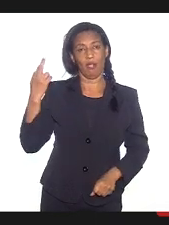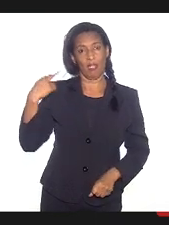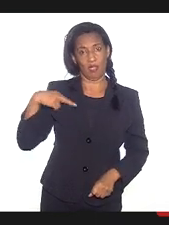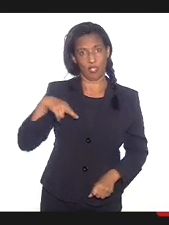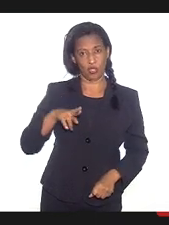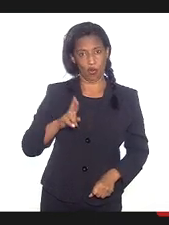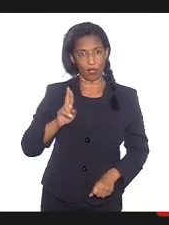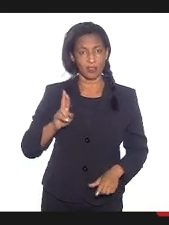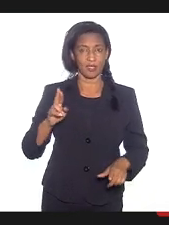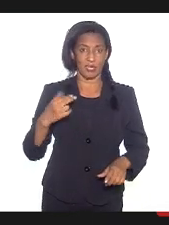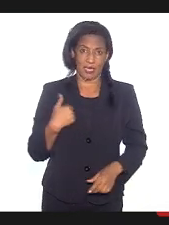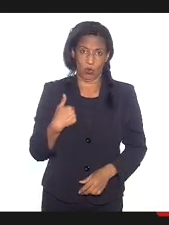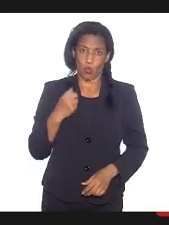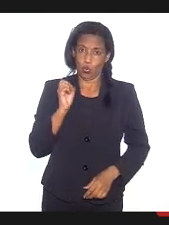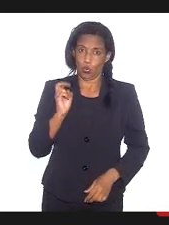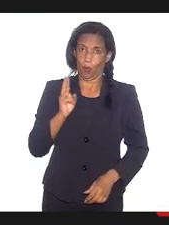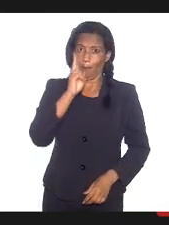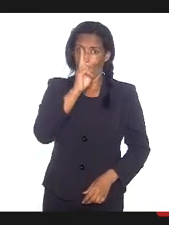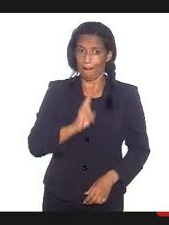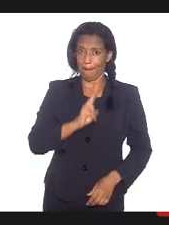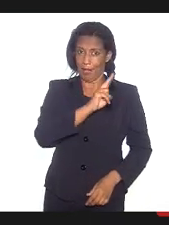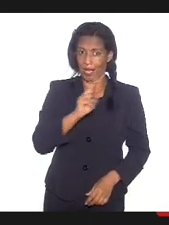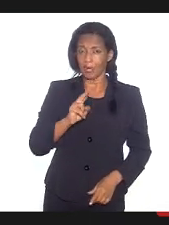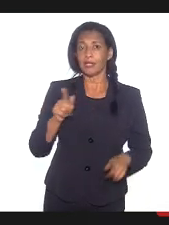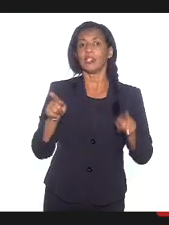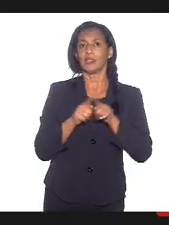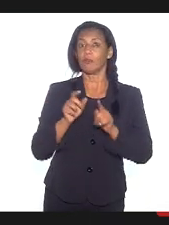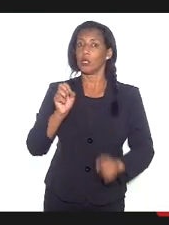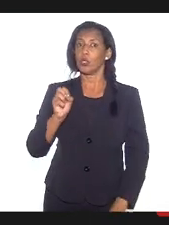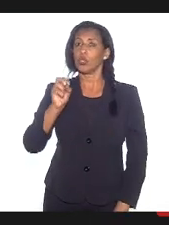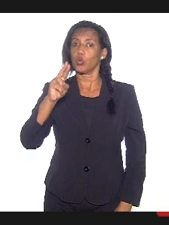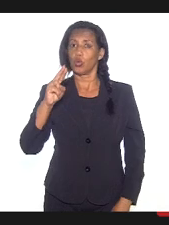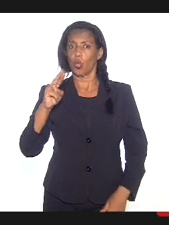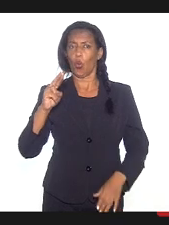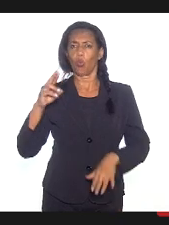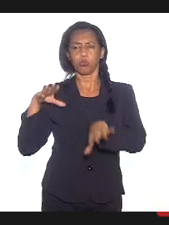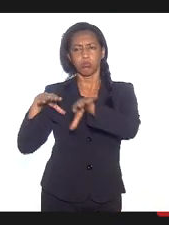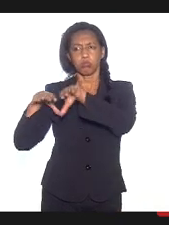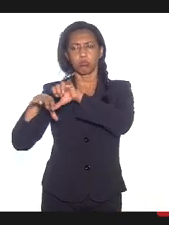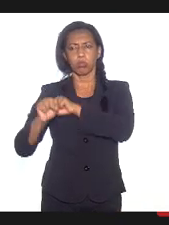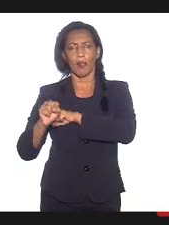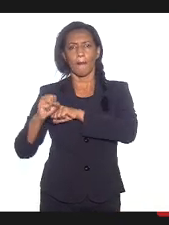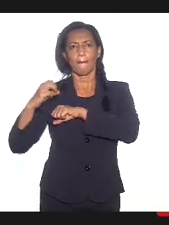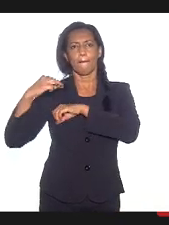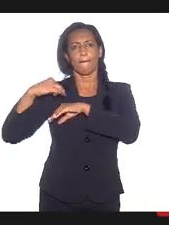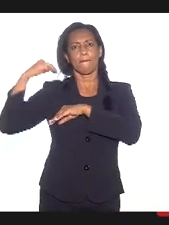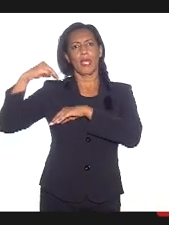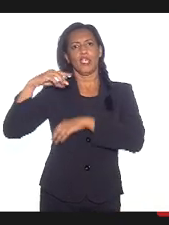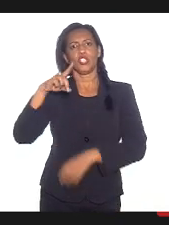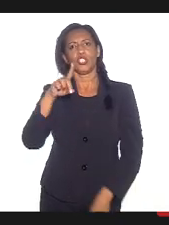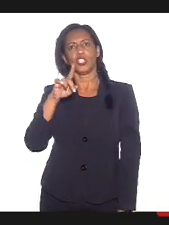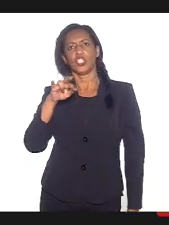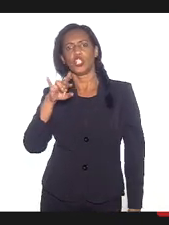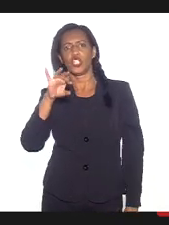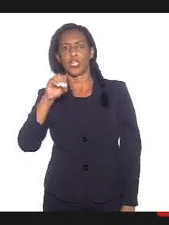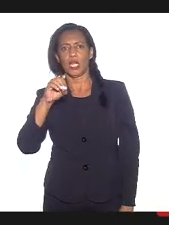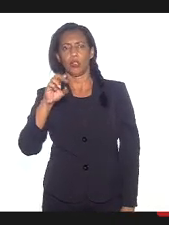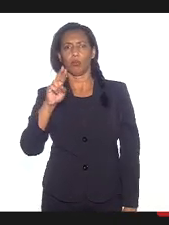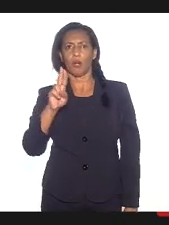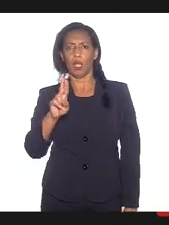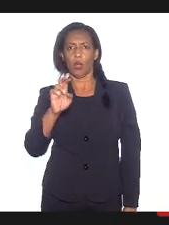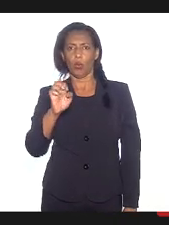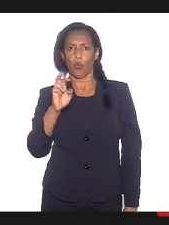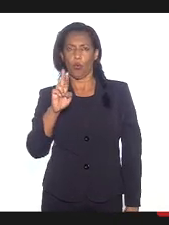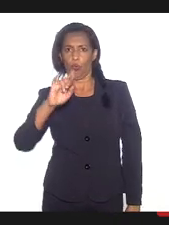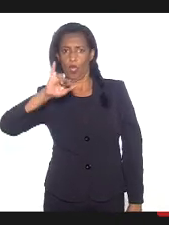padre, tenho também uma outra formação, a jurídica. Eu sou graduado e mestre em Direito pela UERJ e o meu mestrado foi